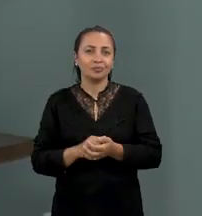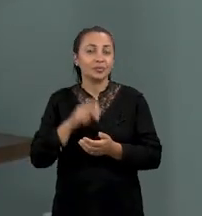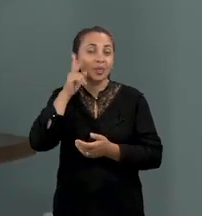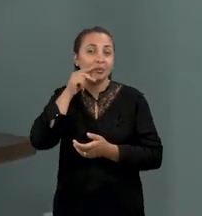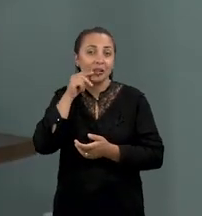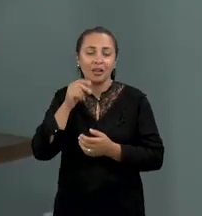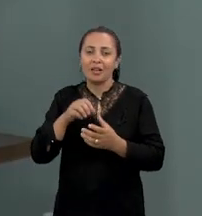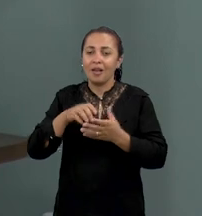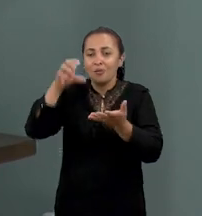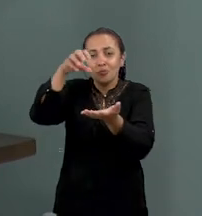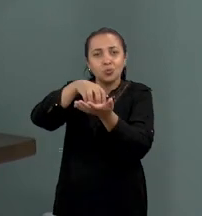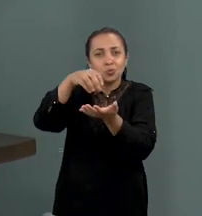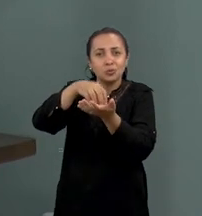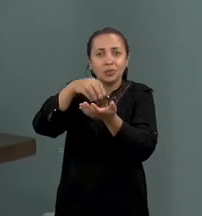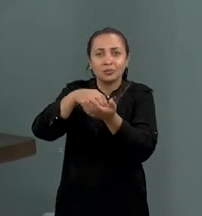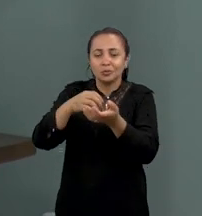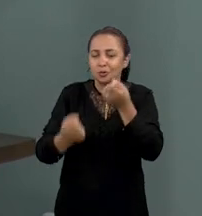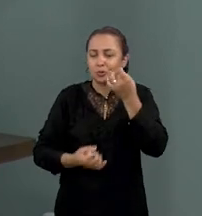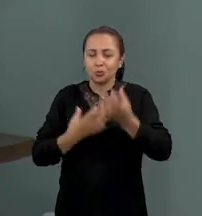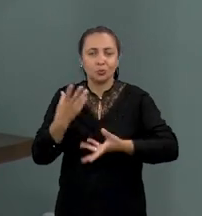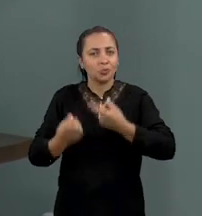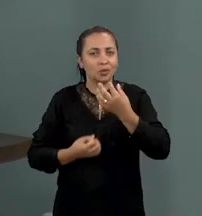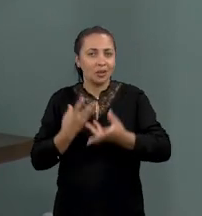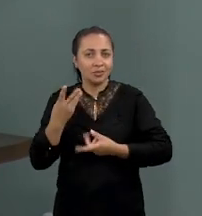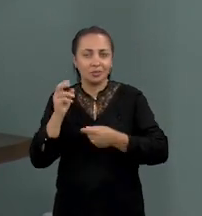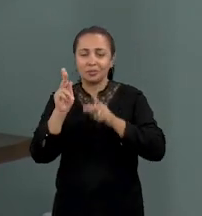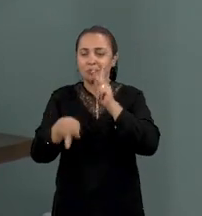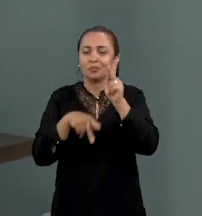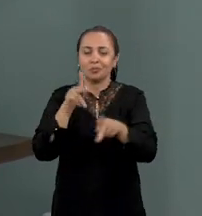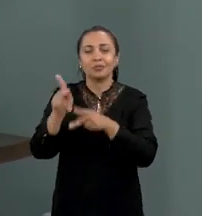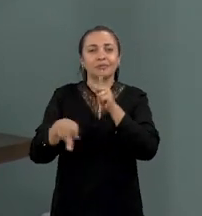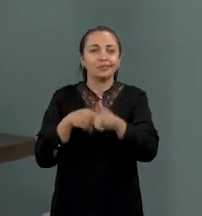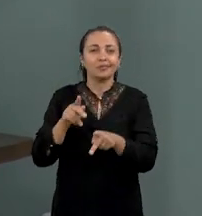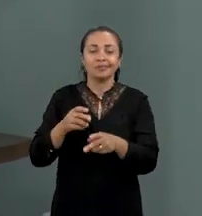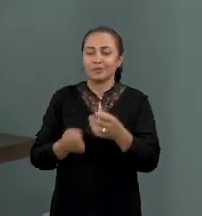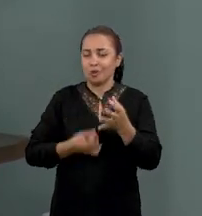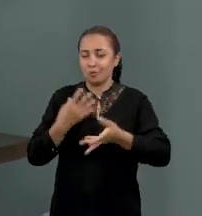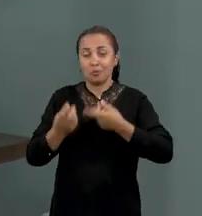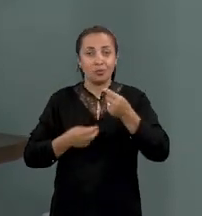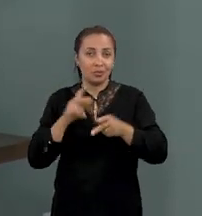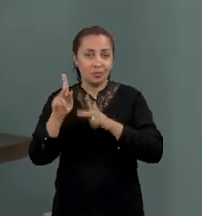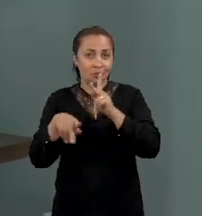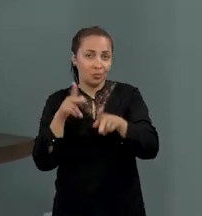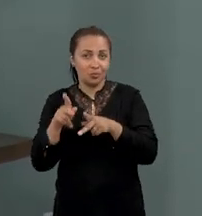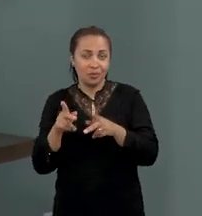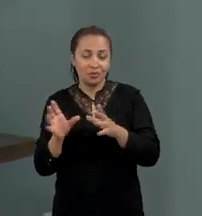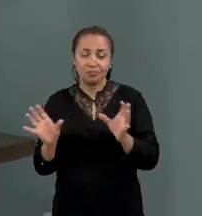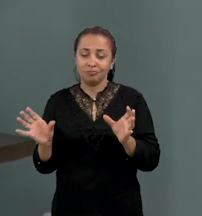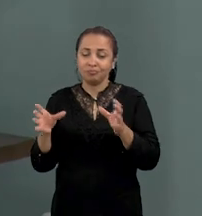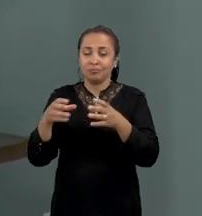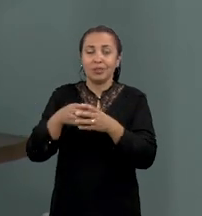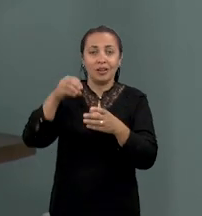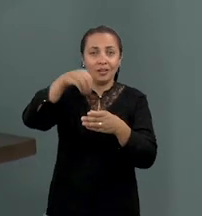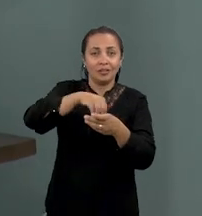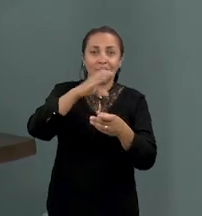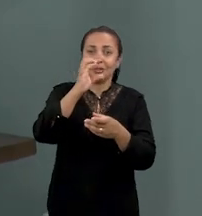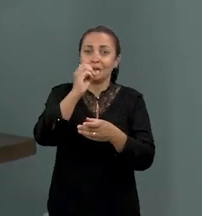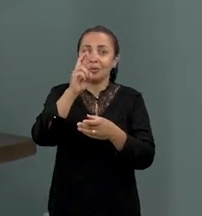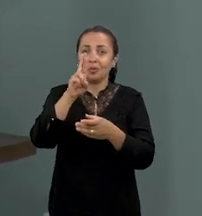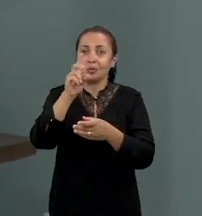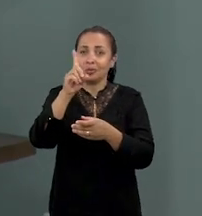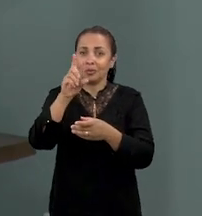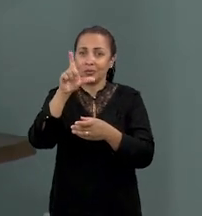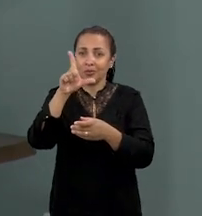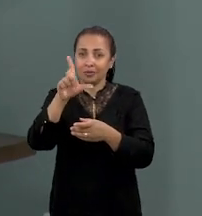de poesia popular, né? E a poesia popular acaba contemplando o cordel. O cordel é poesia